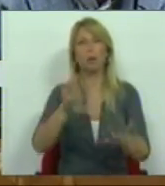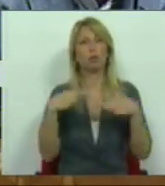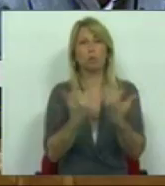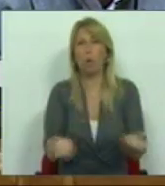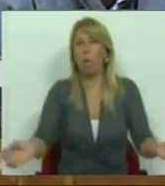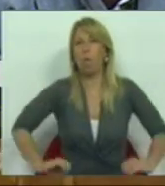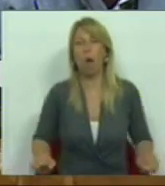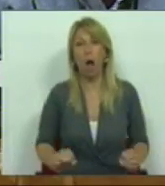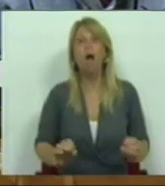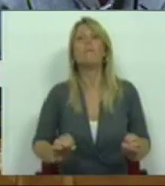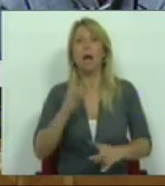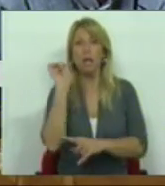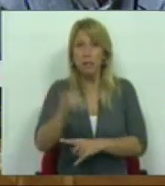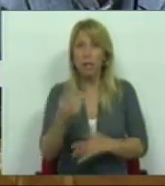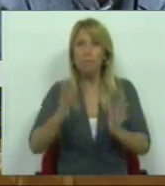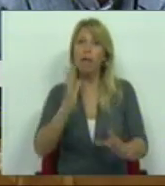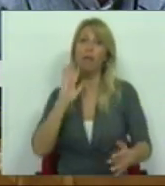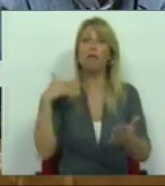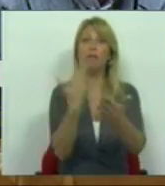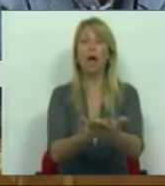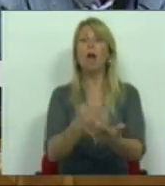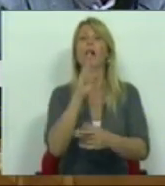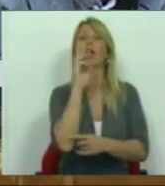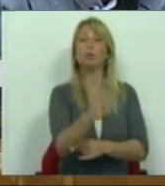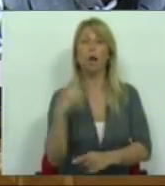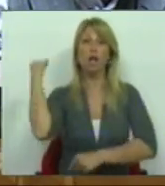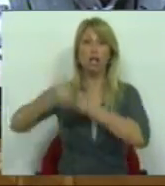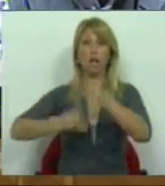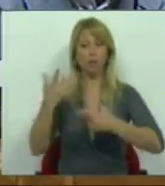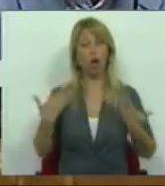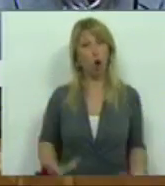resposta à geração do presente e à geração do futuro.